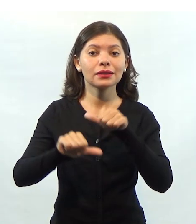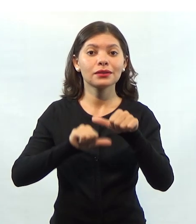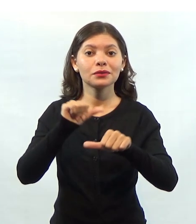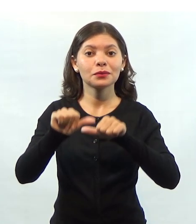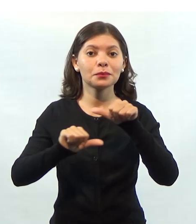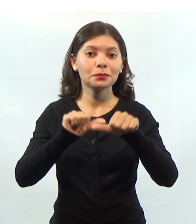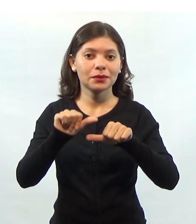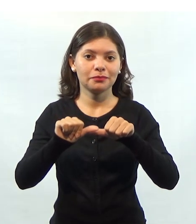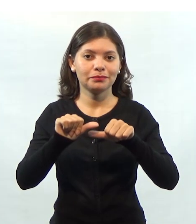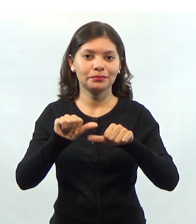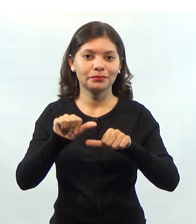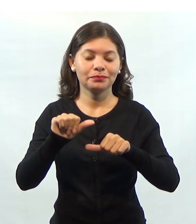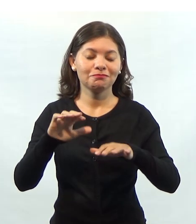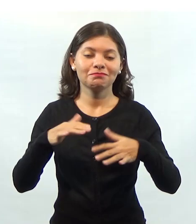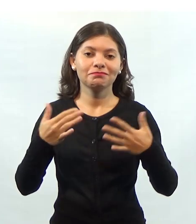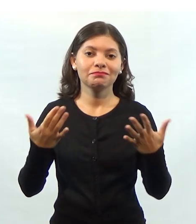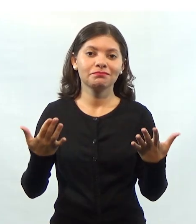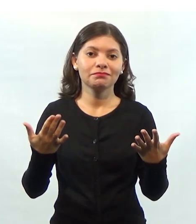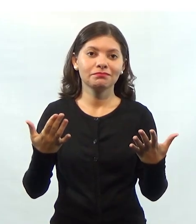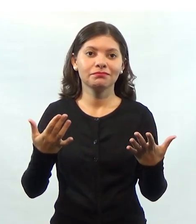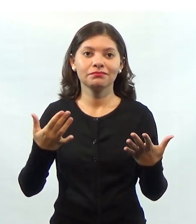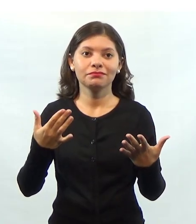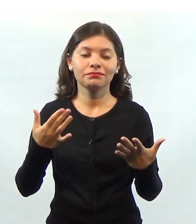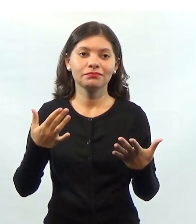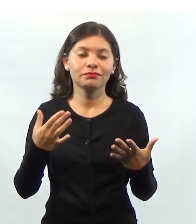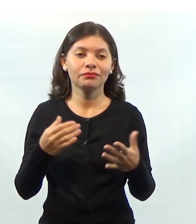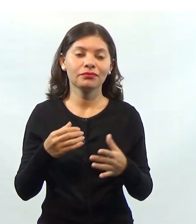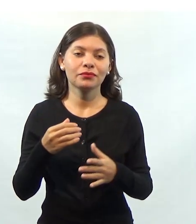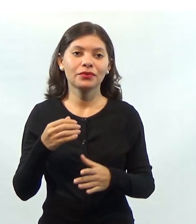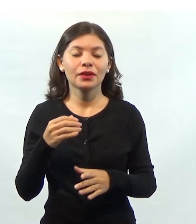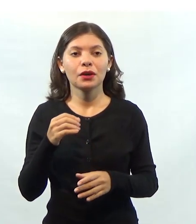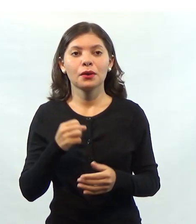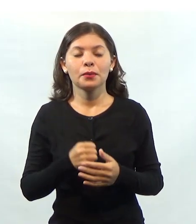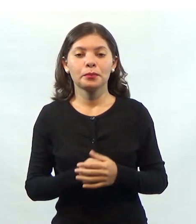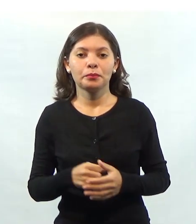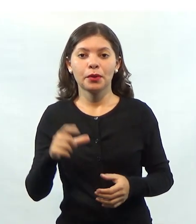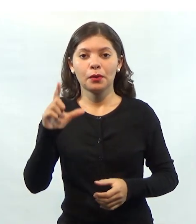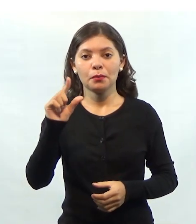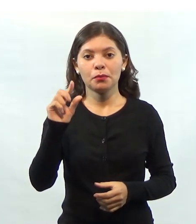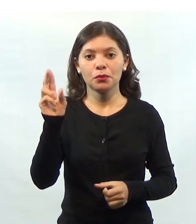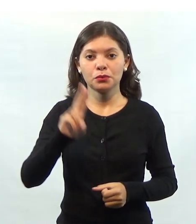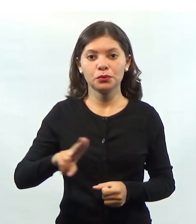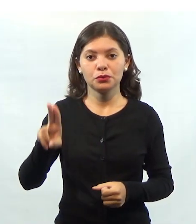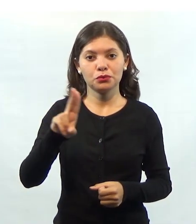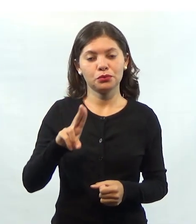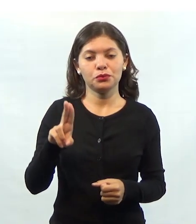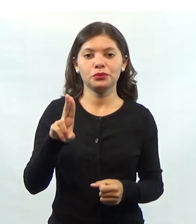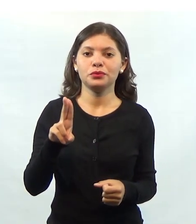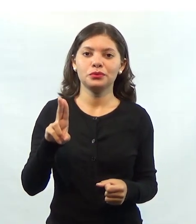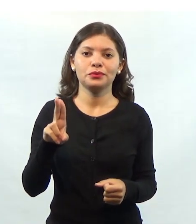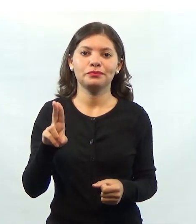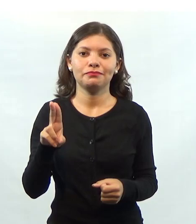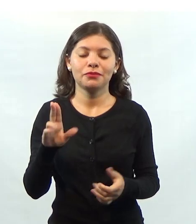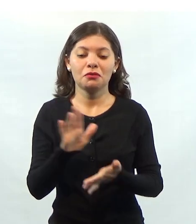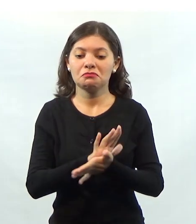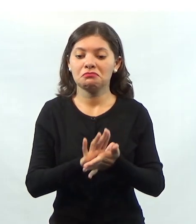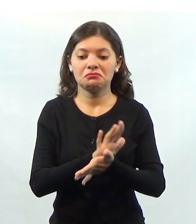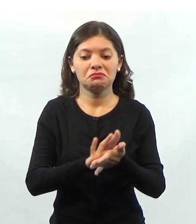eles, ou seja, após um ou poucos usos, esses bens vão deixar de existir.